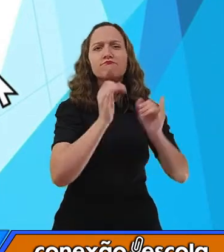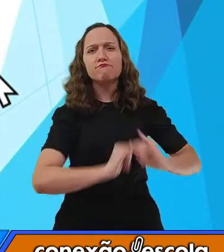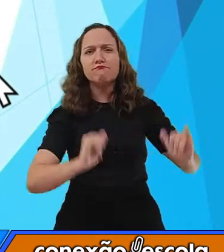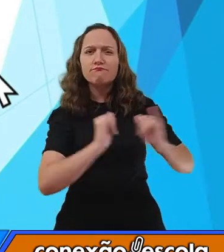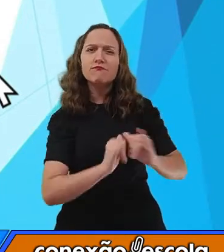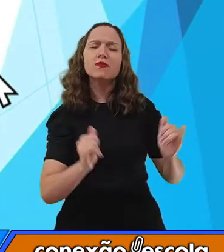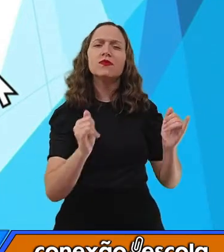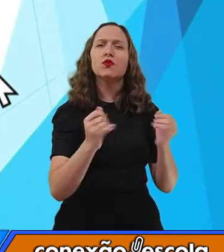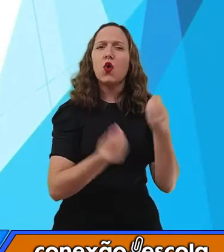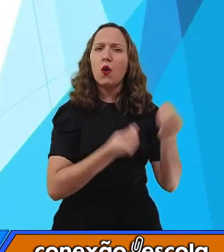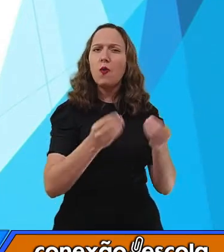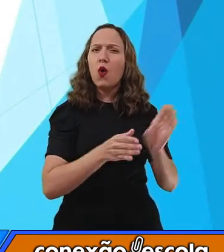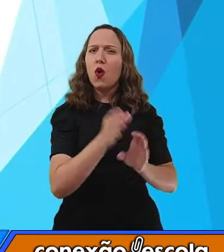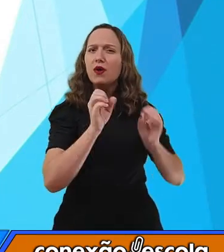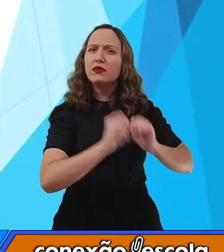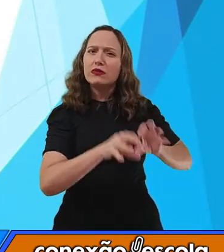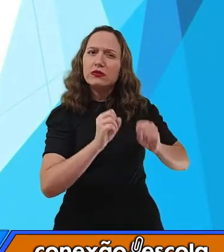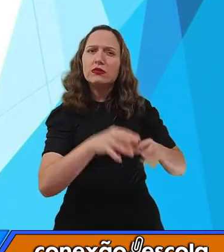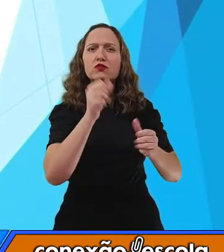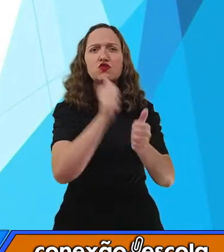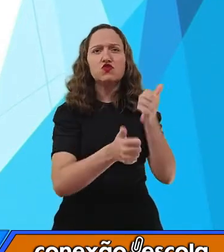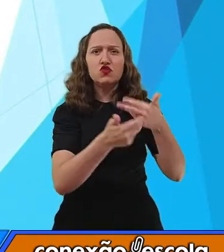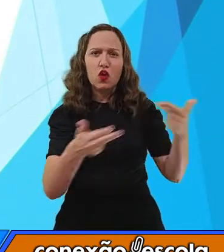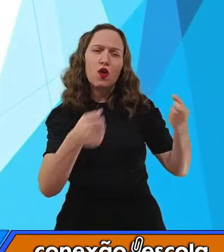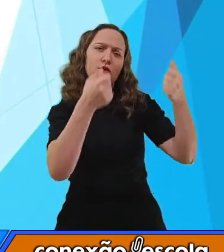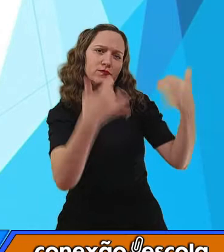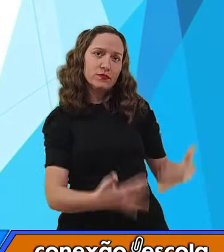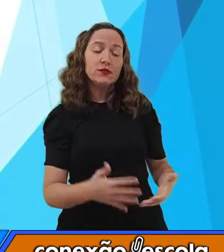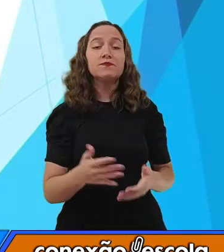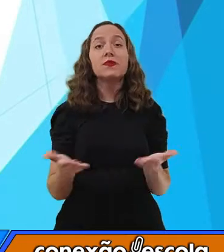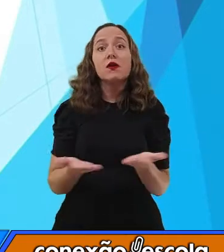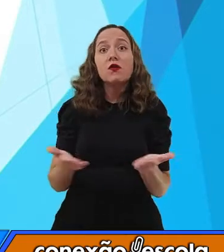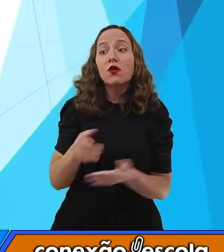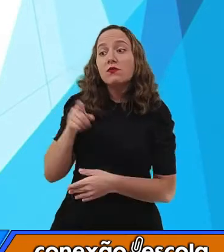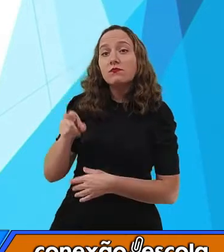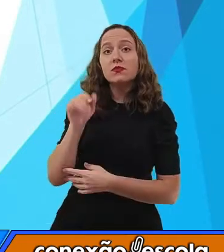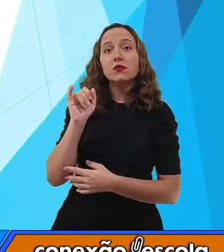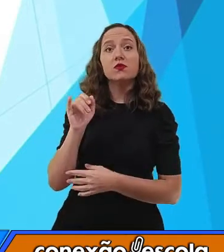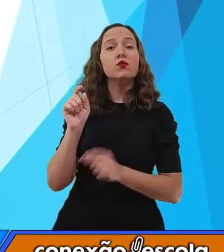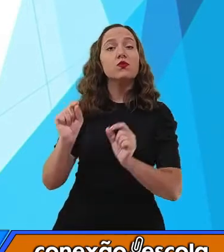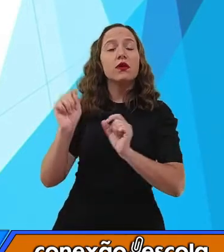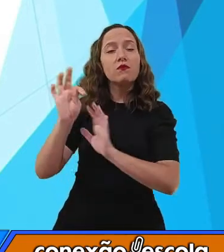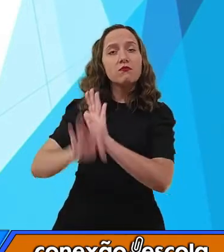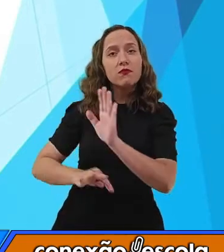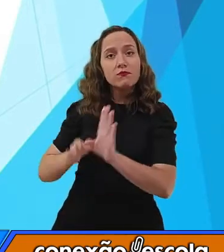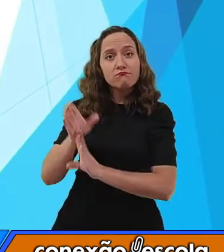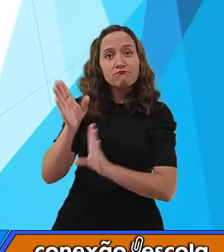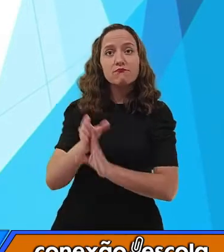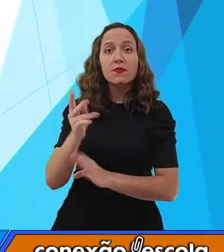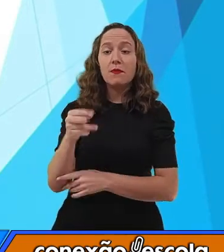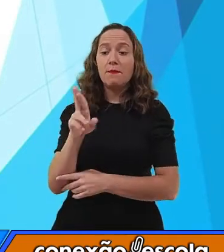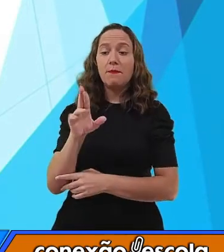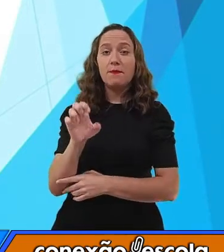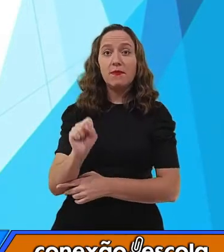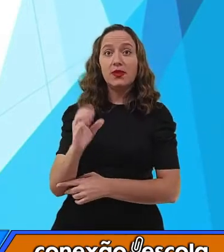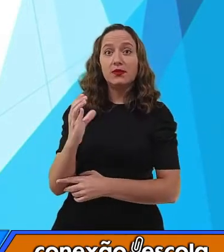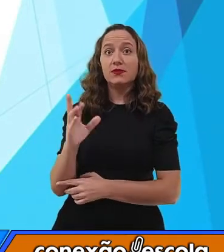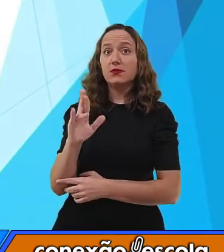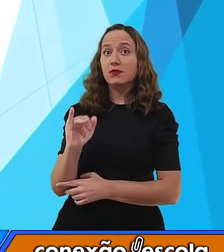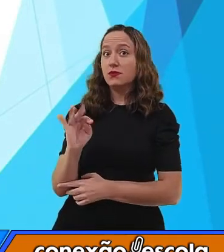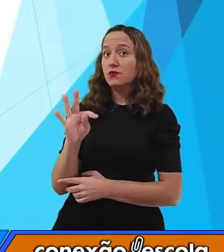E agora, nós vamos ver os exemplos de textos instrucionais prescritivos,